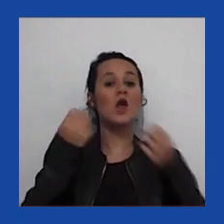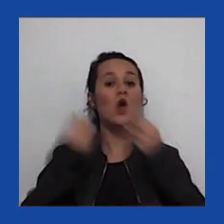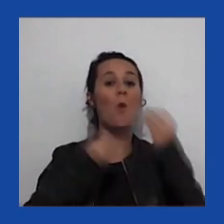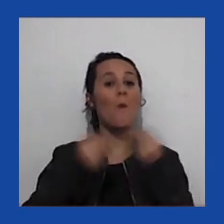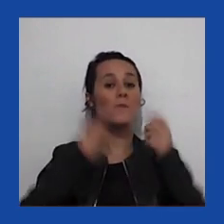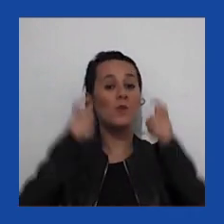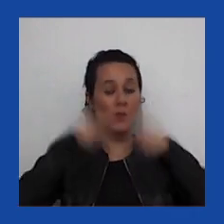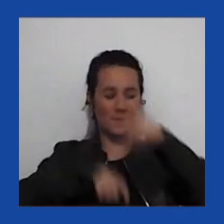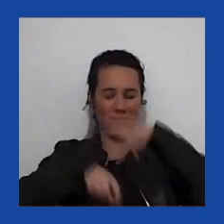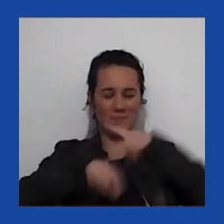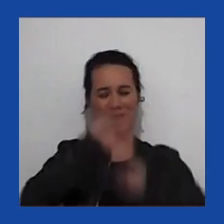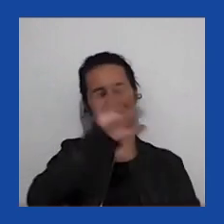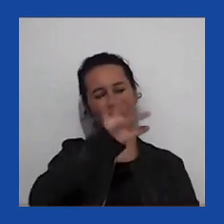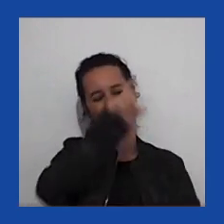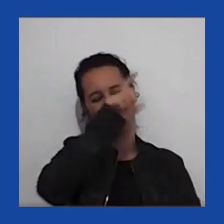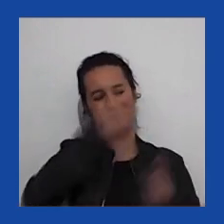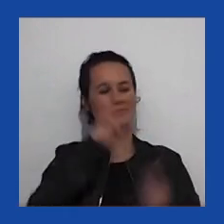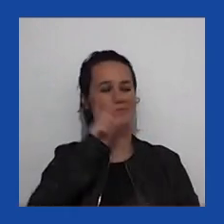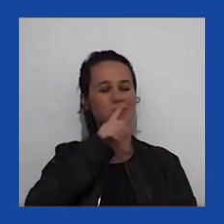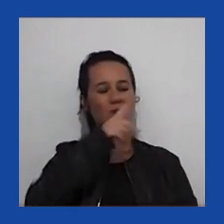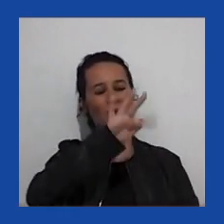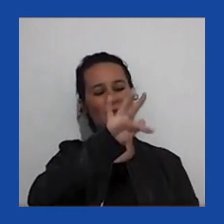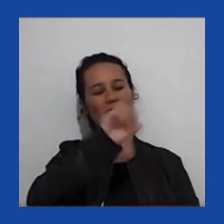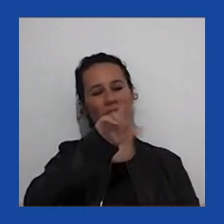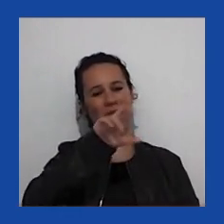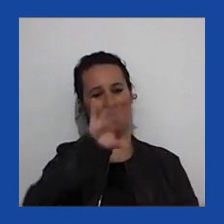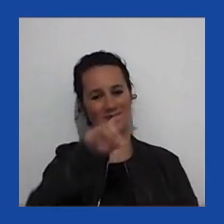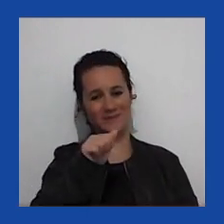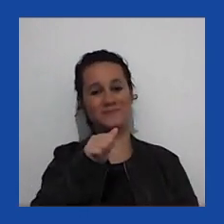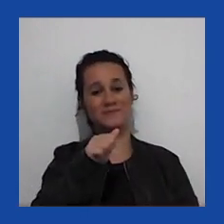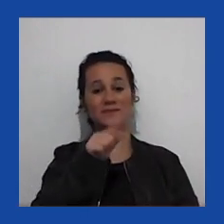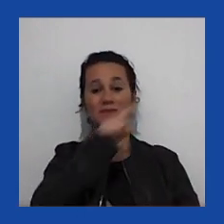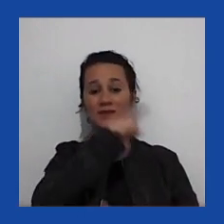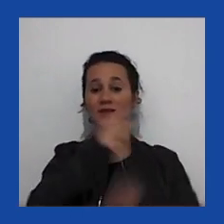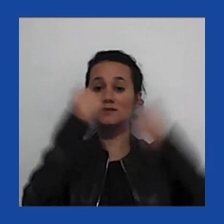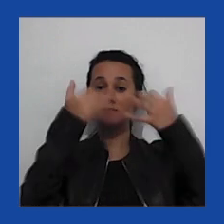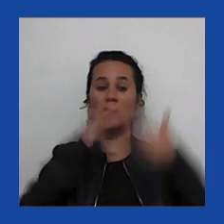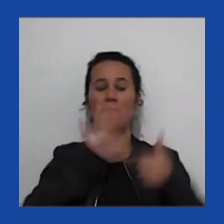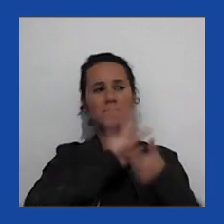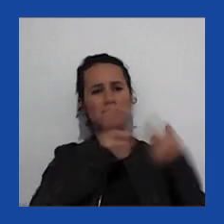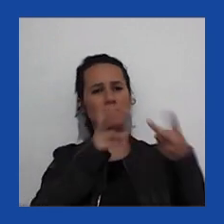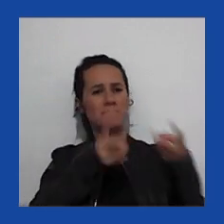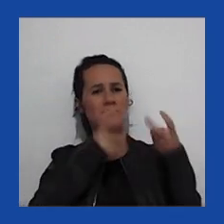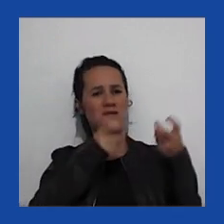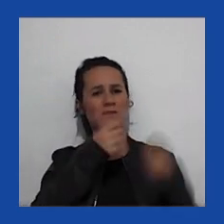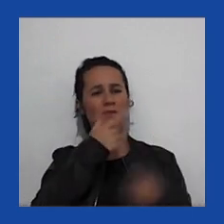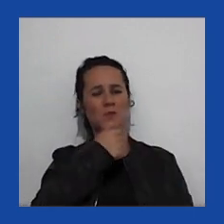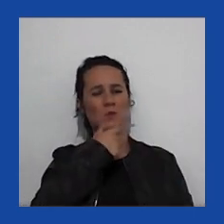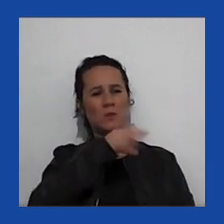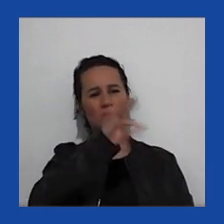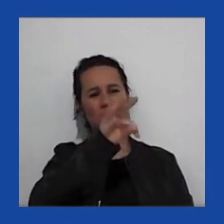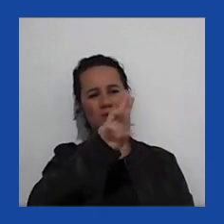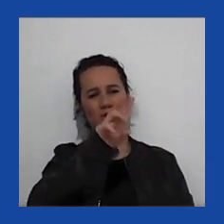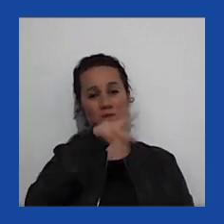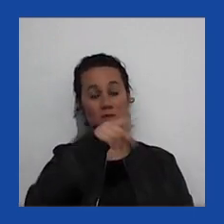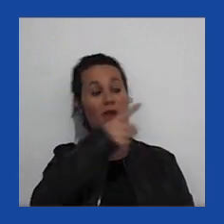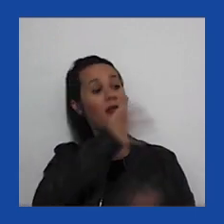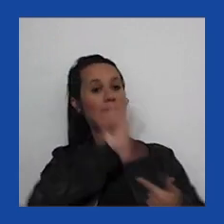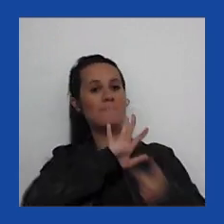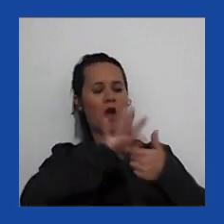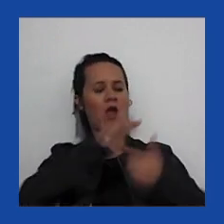e isso para mim reflete a auto-imagem do próprio Trump. Ele quer ser o grande líder,